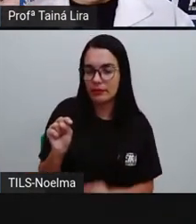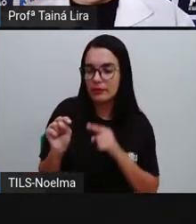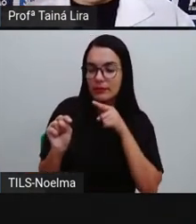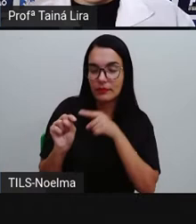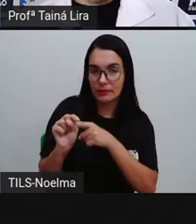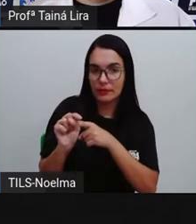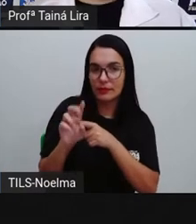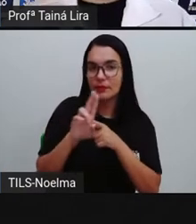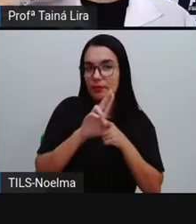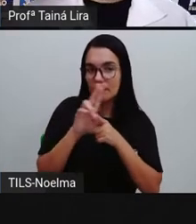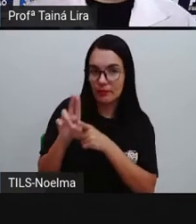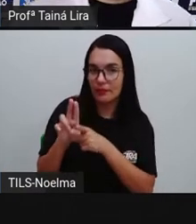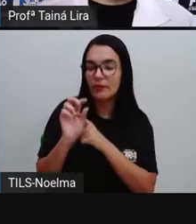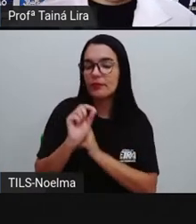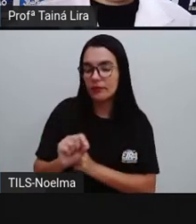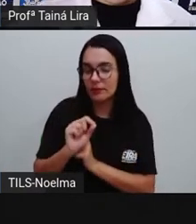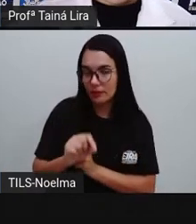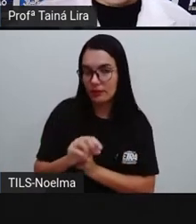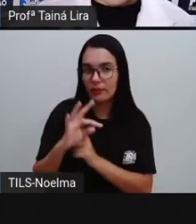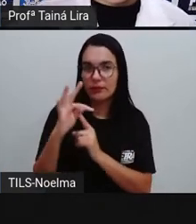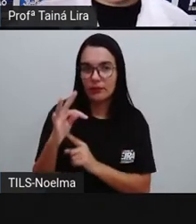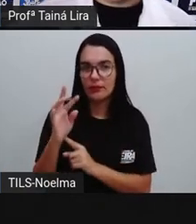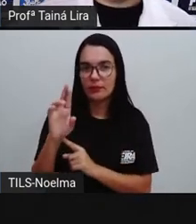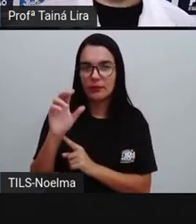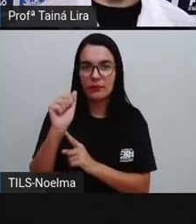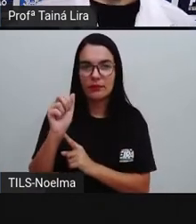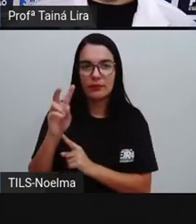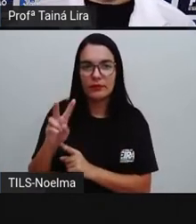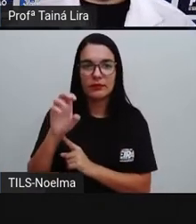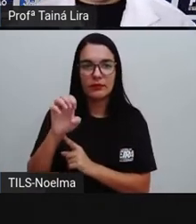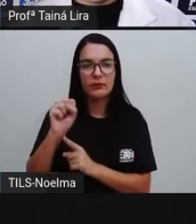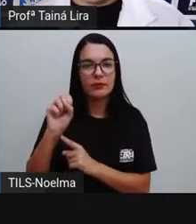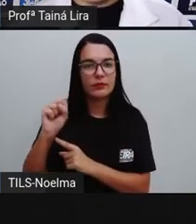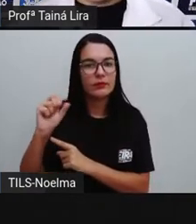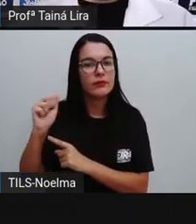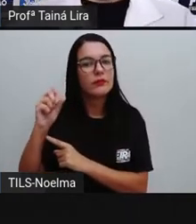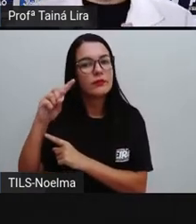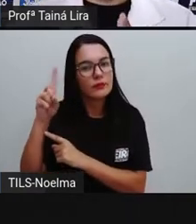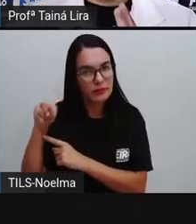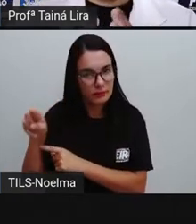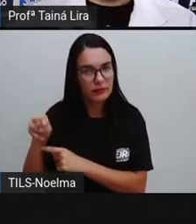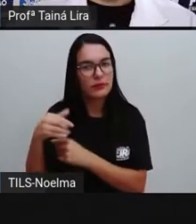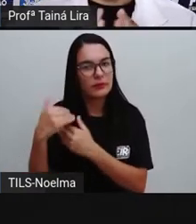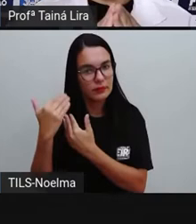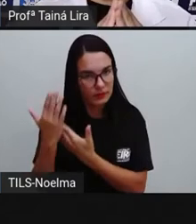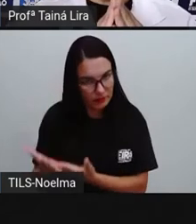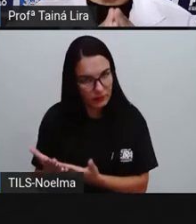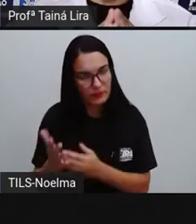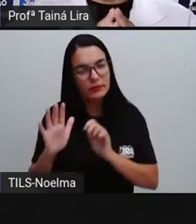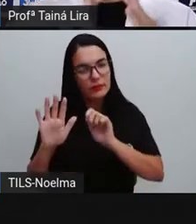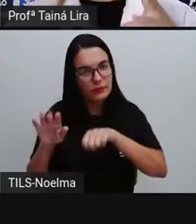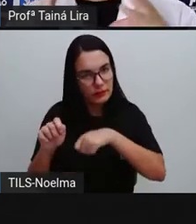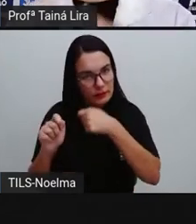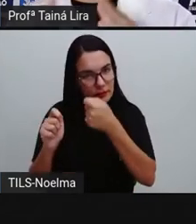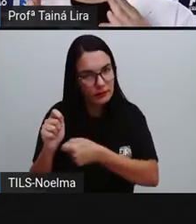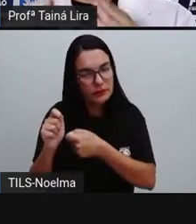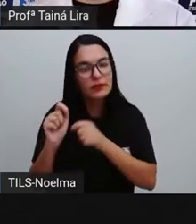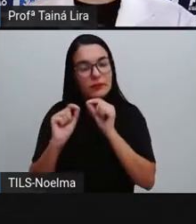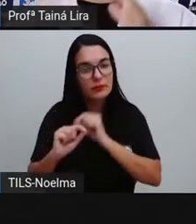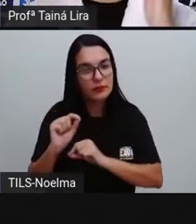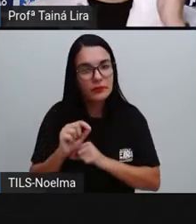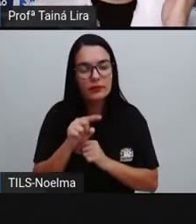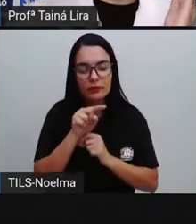frase ali também é fala do personagem. Então, o travessão, ele tem justamente, ó, essa